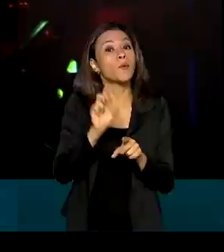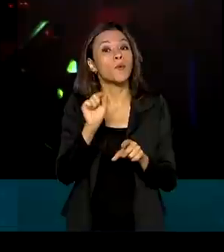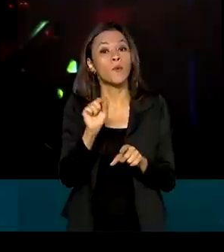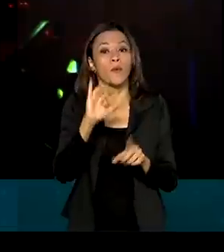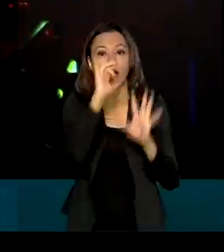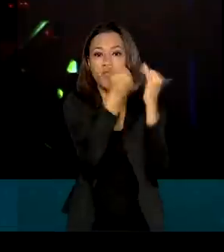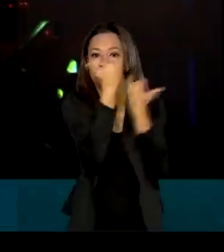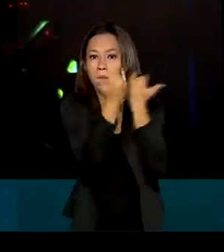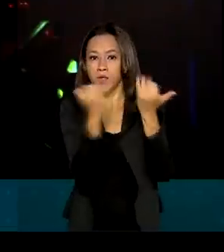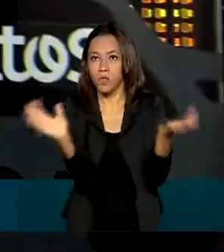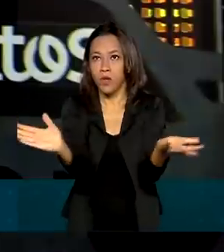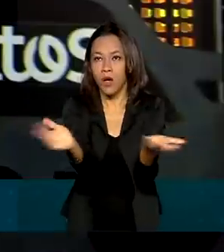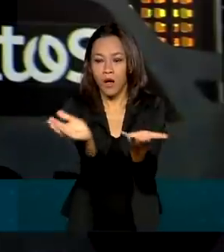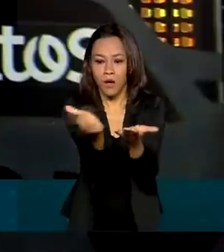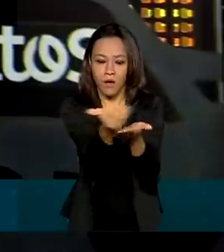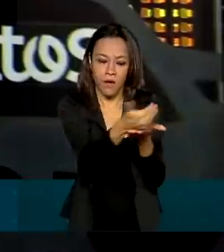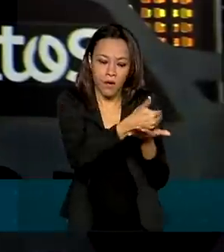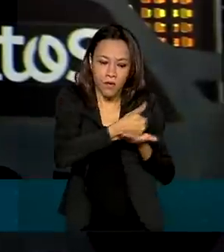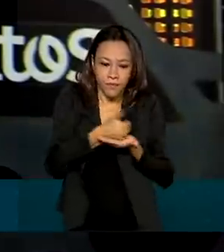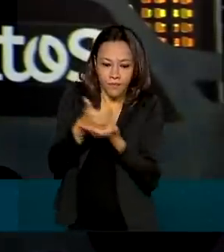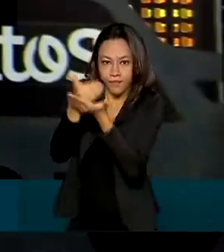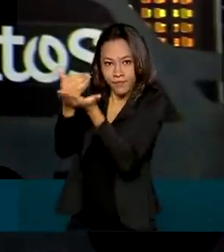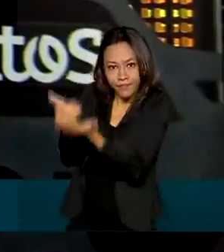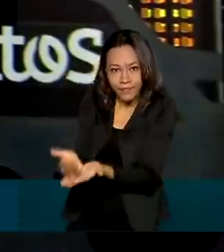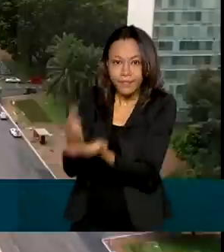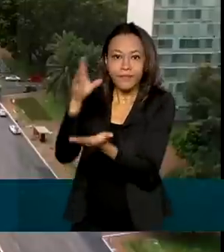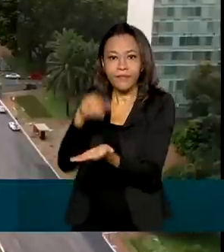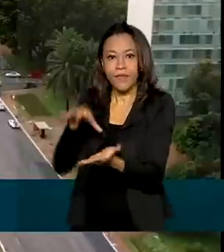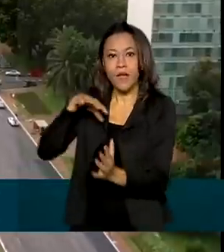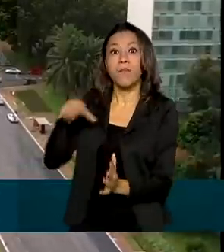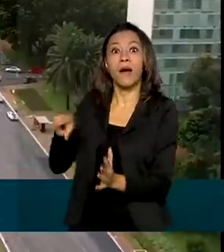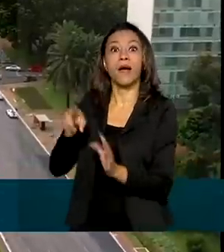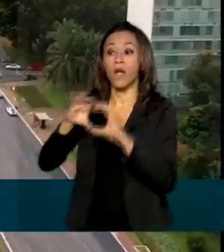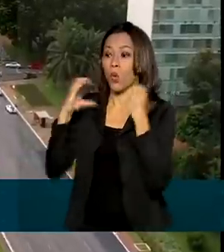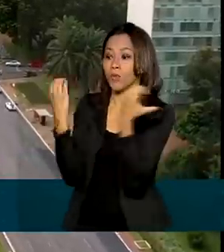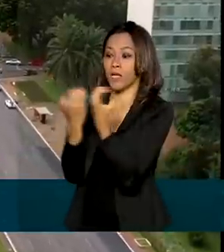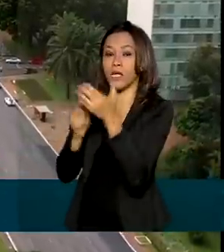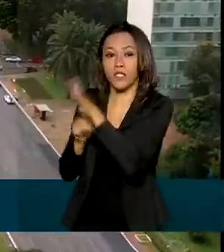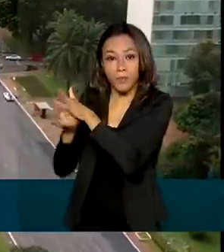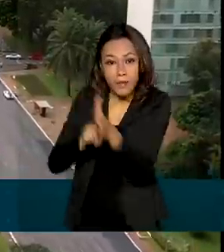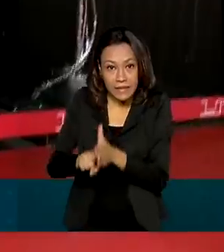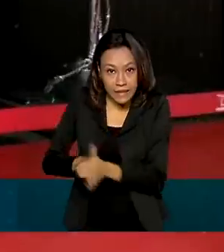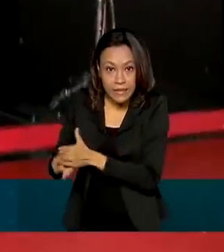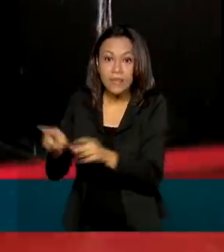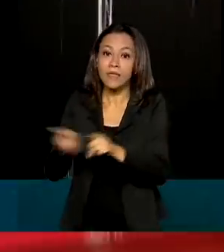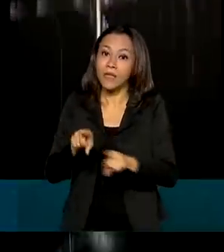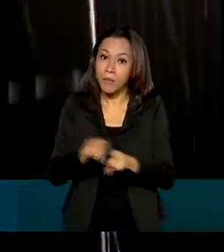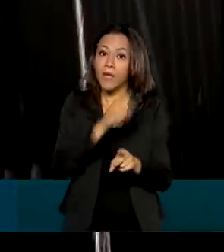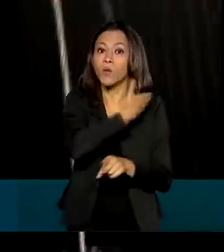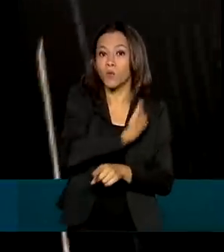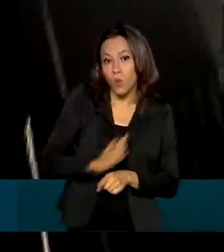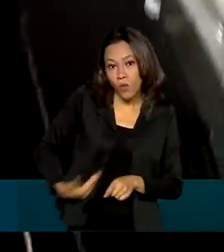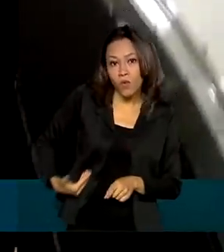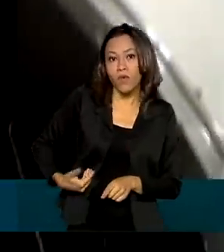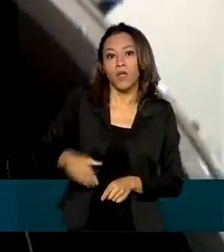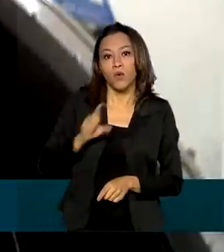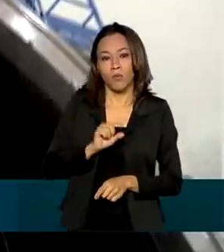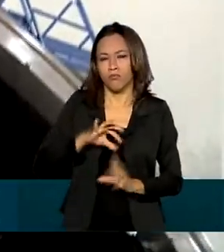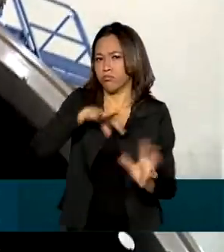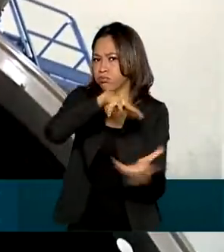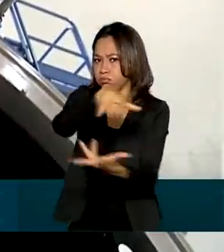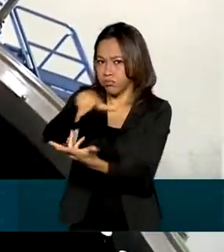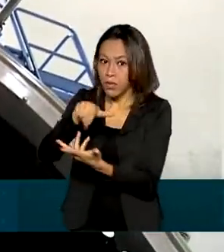estará disponível para a comunidade científica e órgãos governamentais. É um satélite que